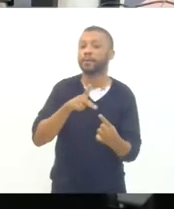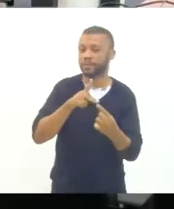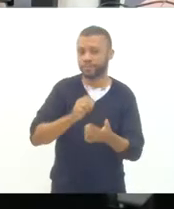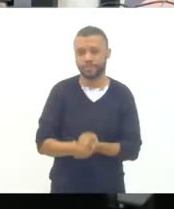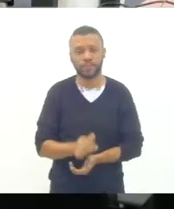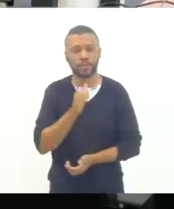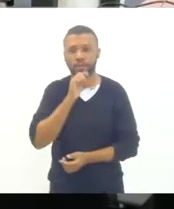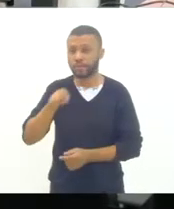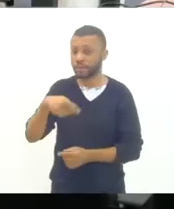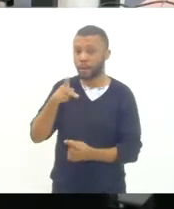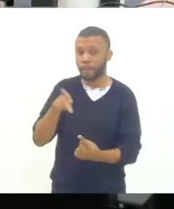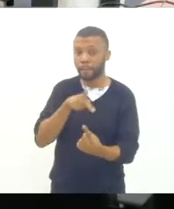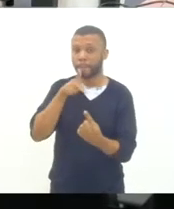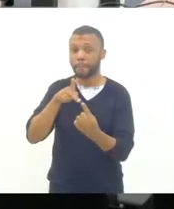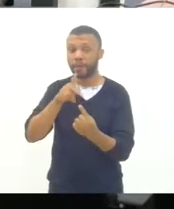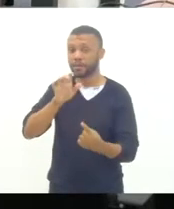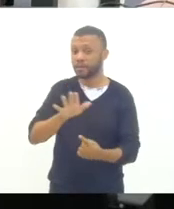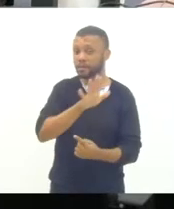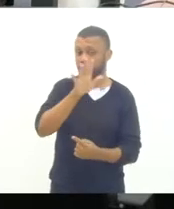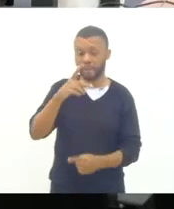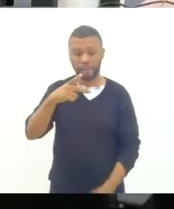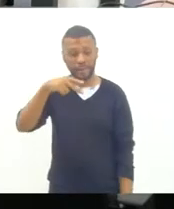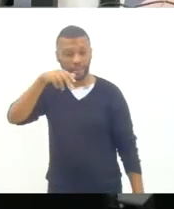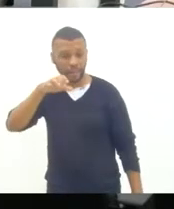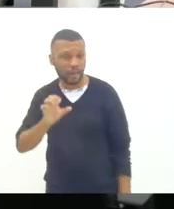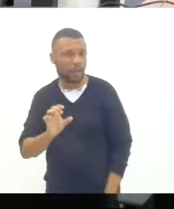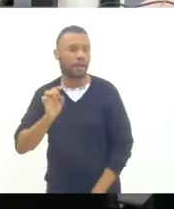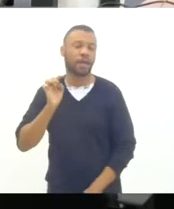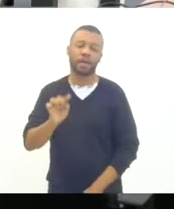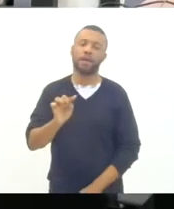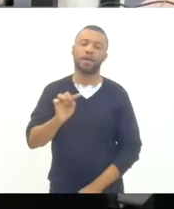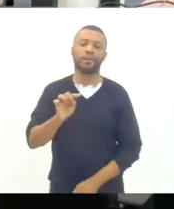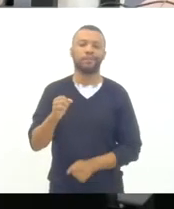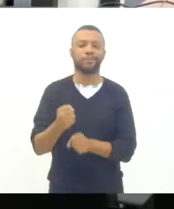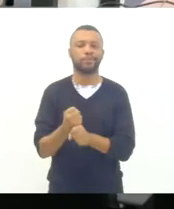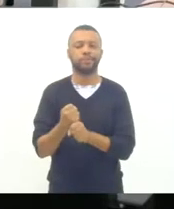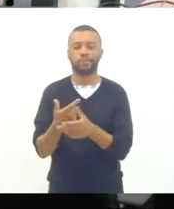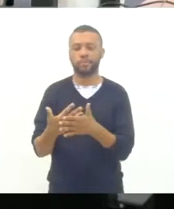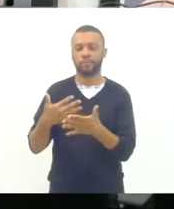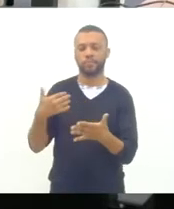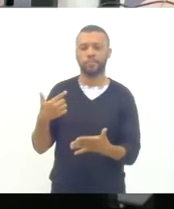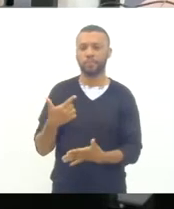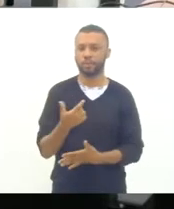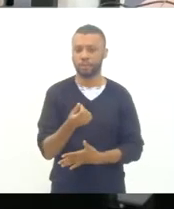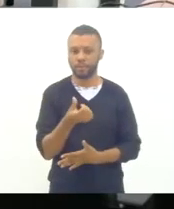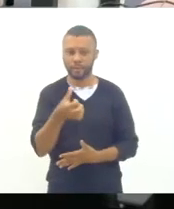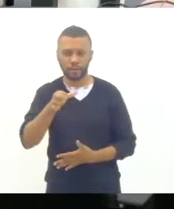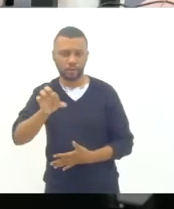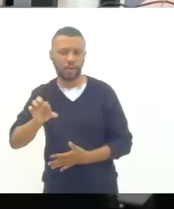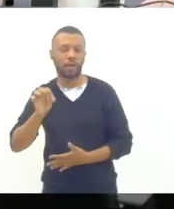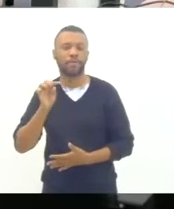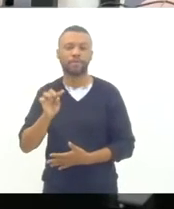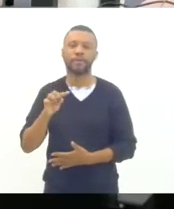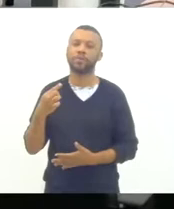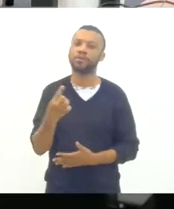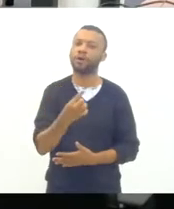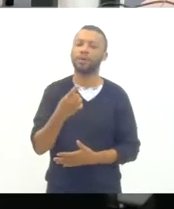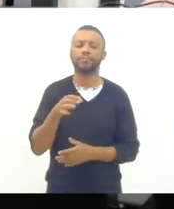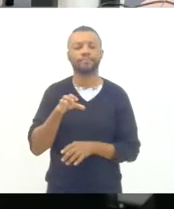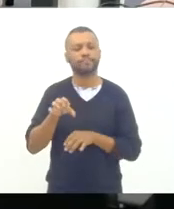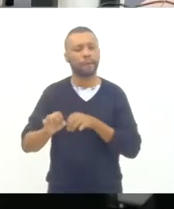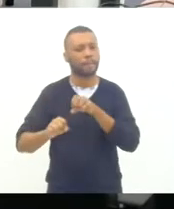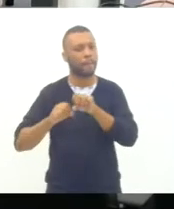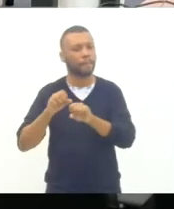de Educação, principalmente desde 2019, nós viemos buscando